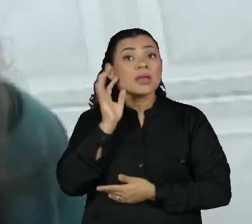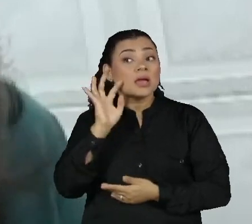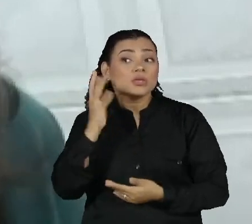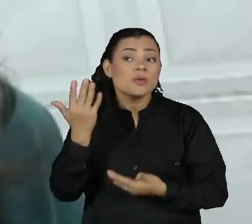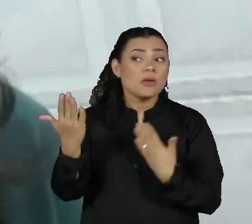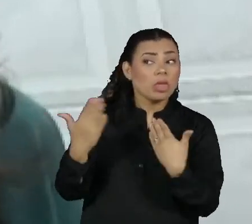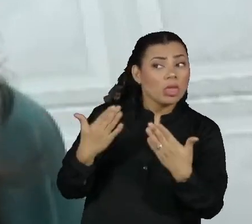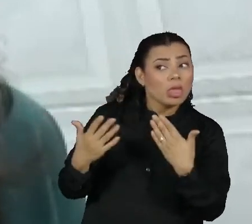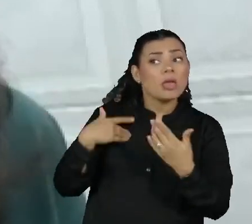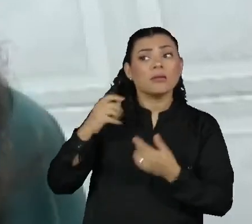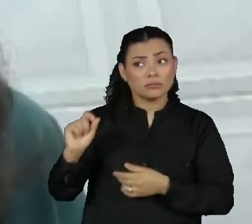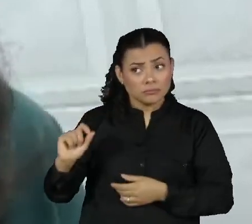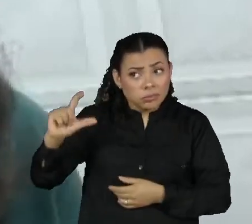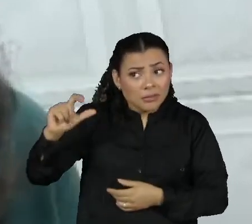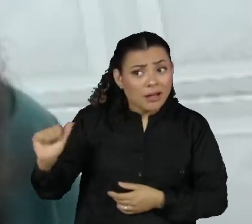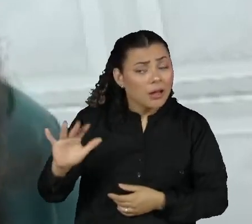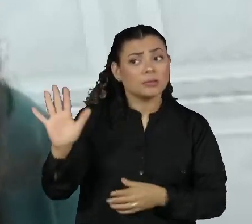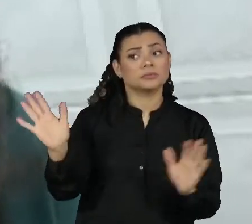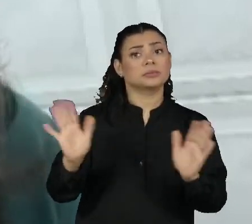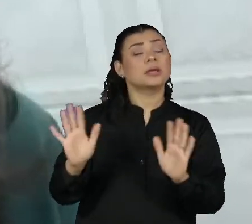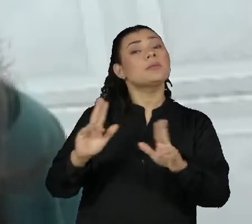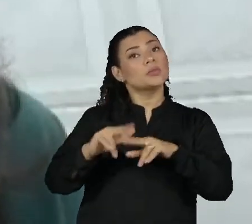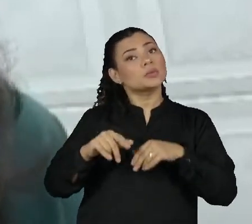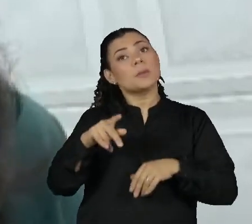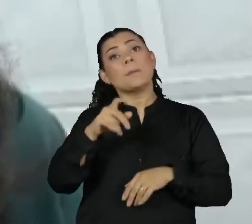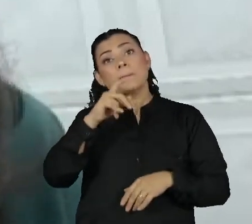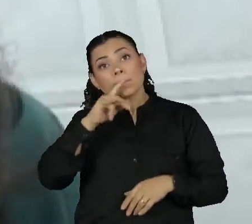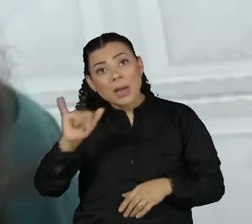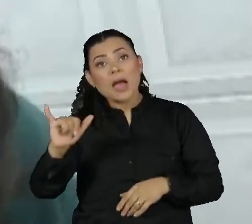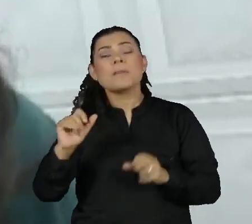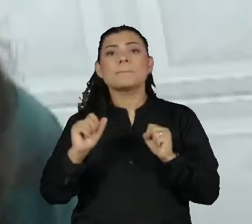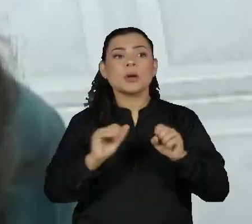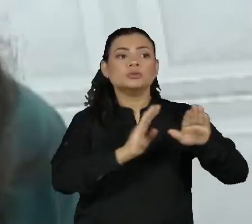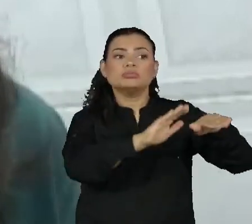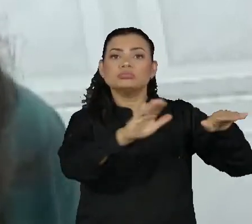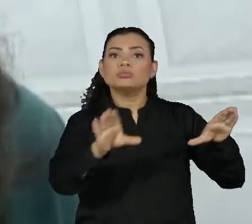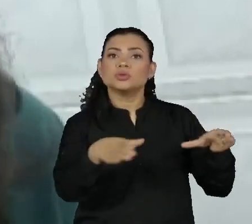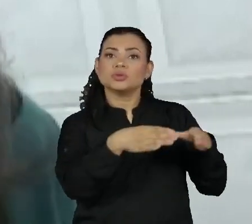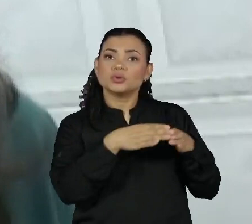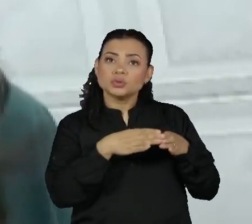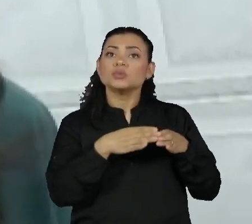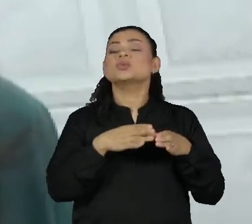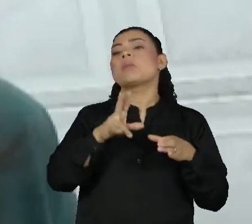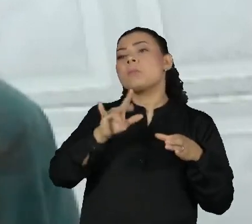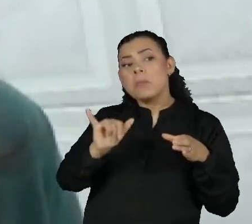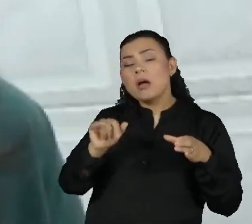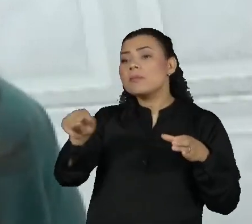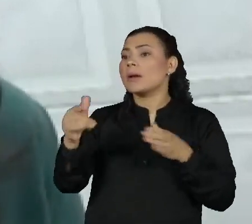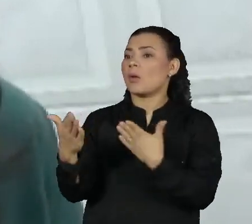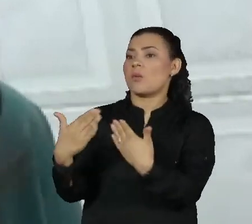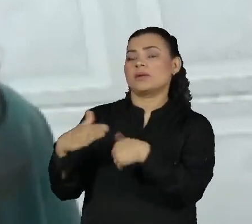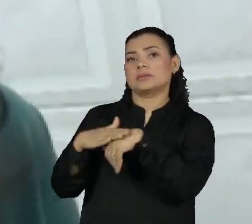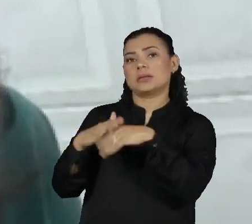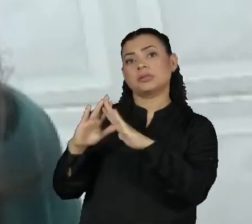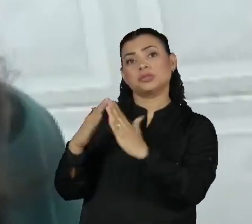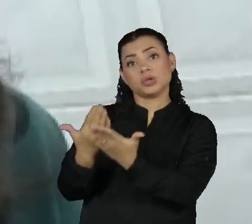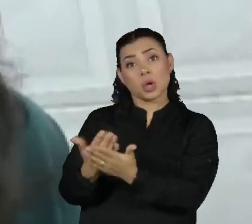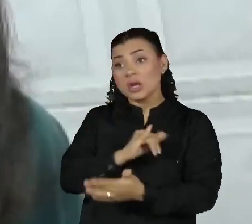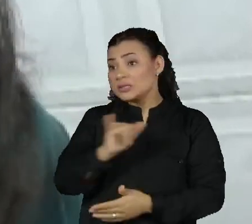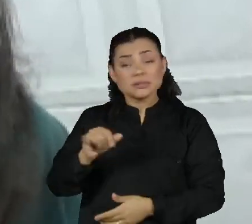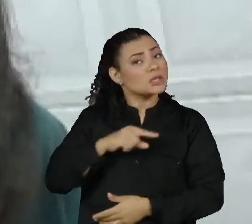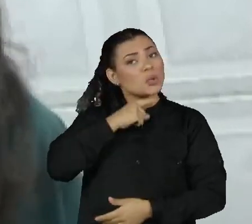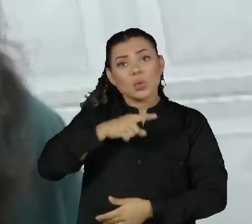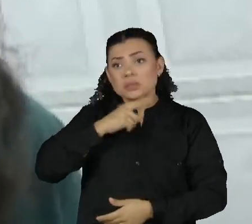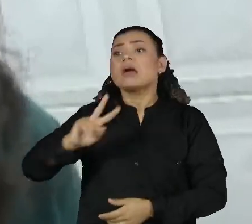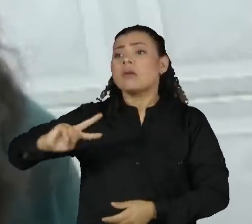amigável. Os pais também podem se unir em um grupo, se juntar e conversar com a escola. Caso ainda assim não